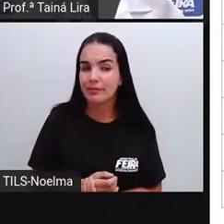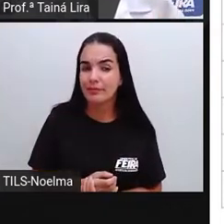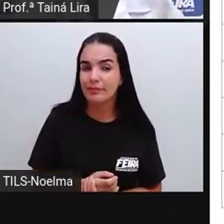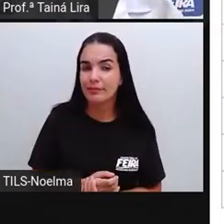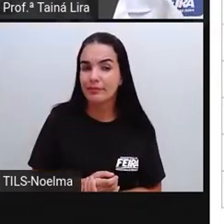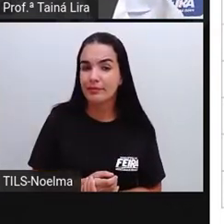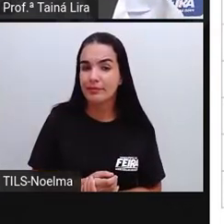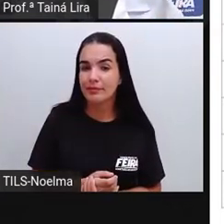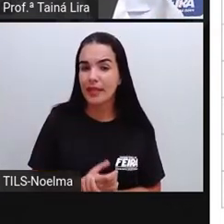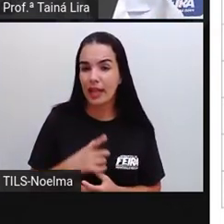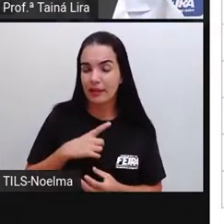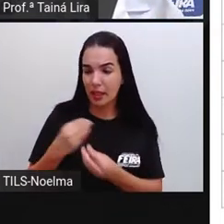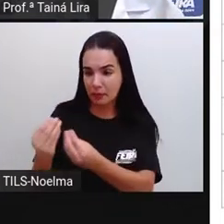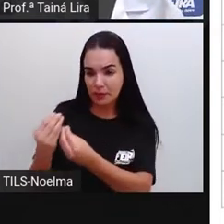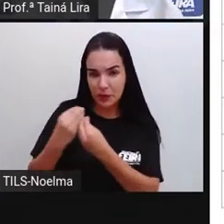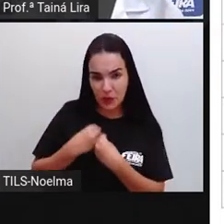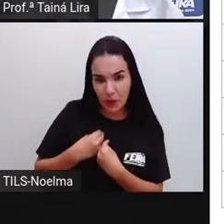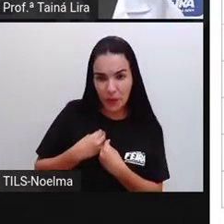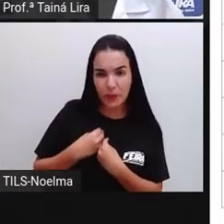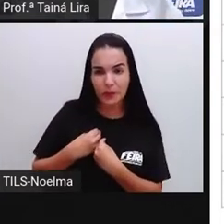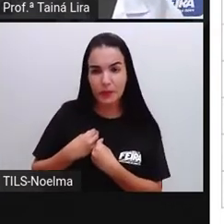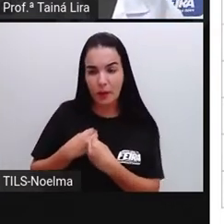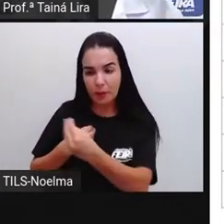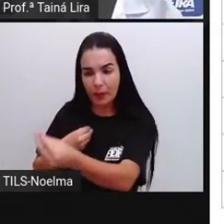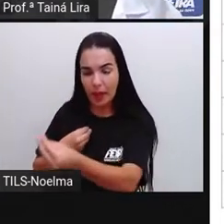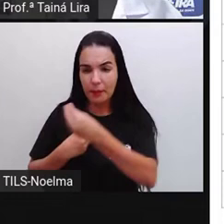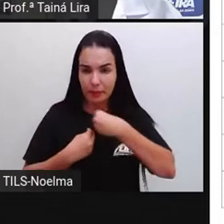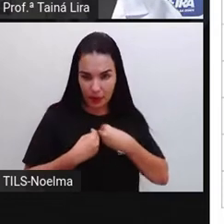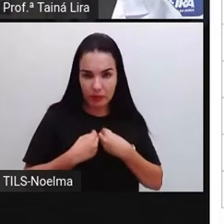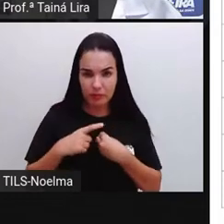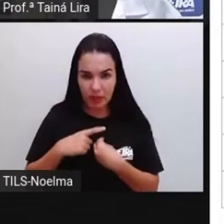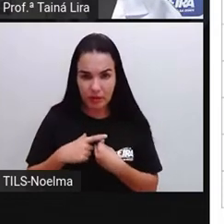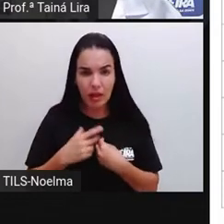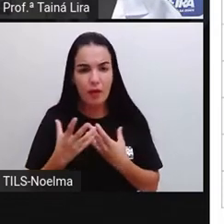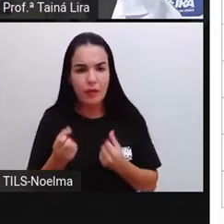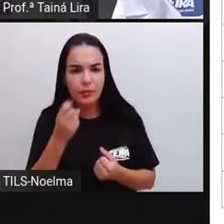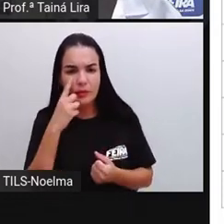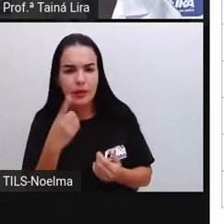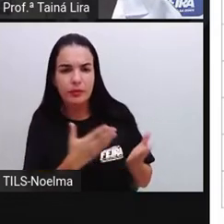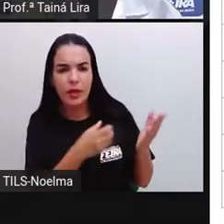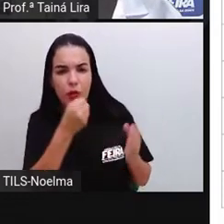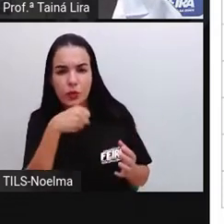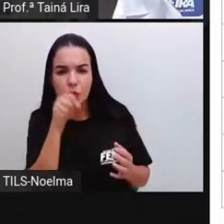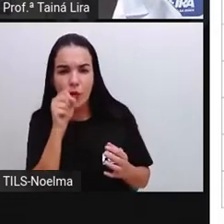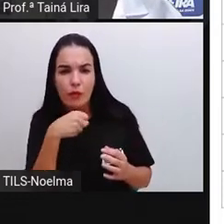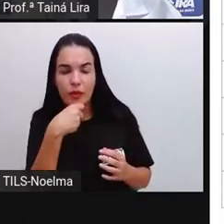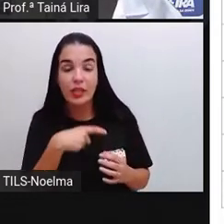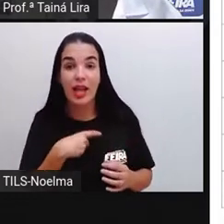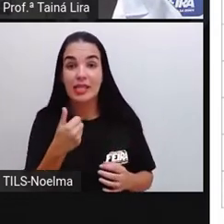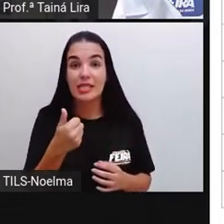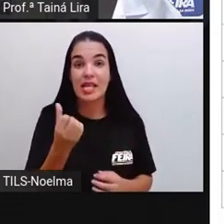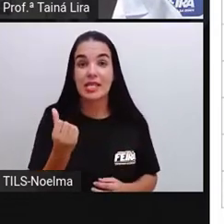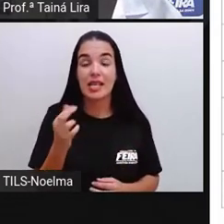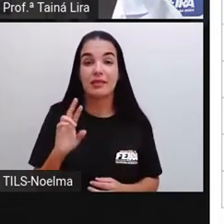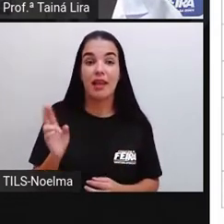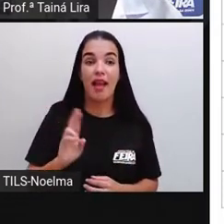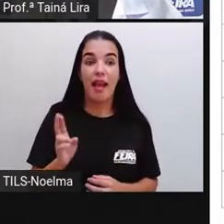vai ser diferente, tá? O sorvete, vamos procurar, ele custa, ó, dezesseis reais,